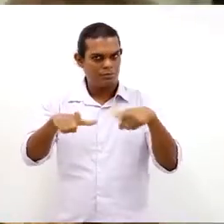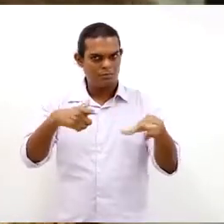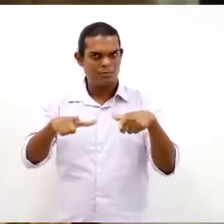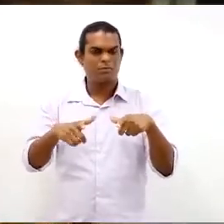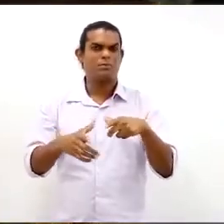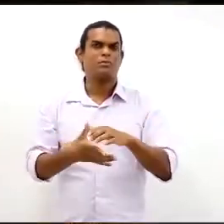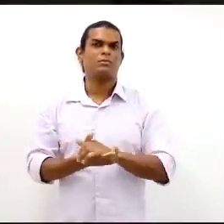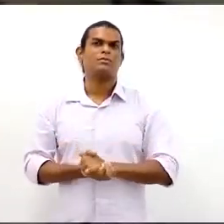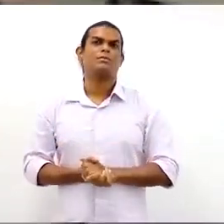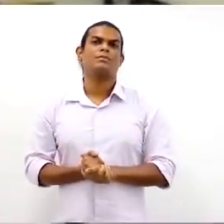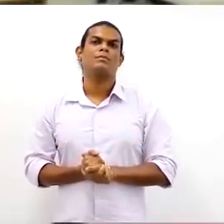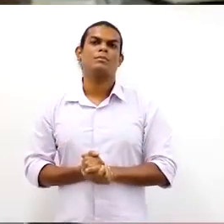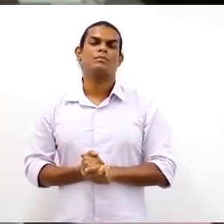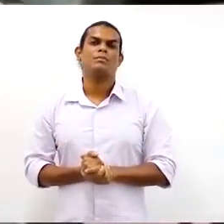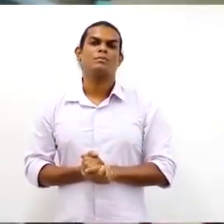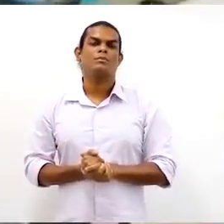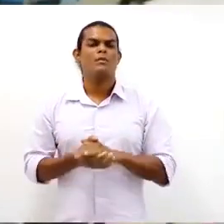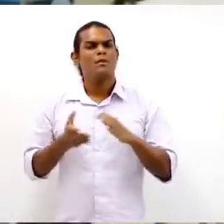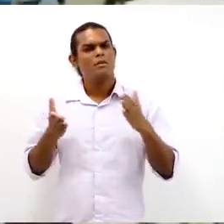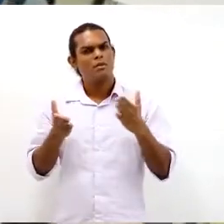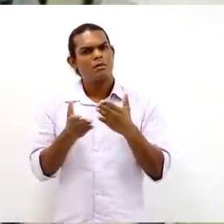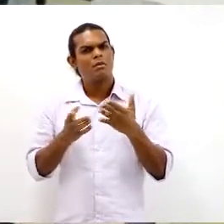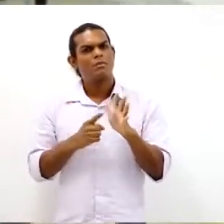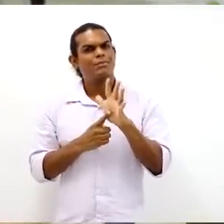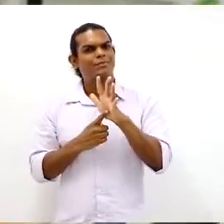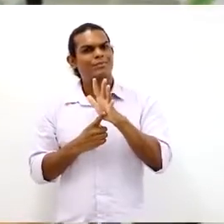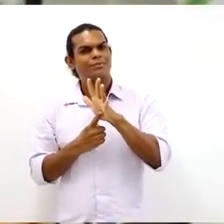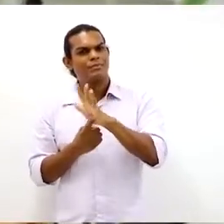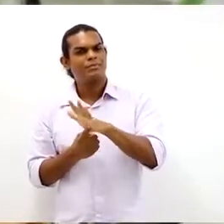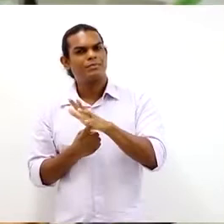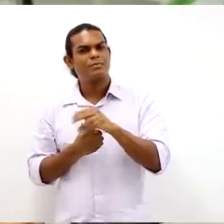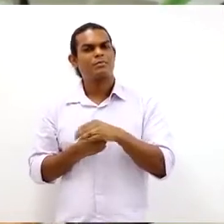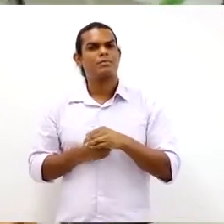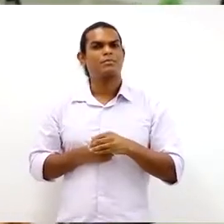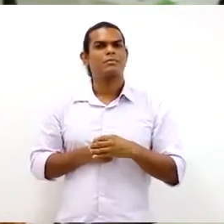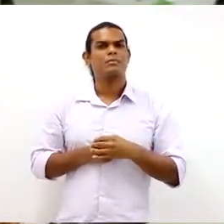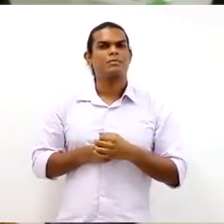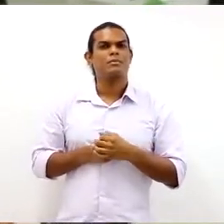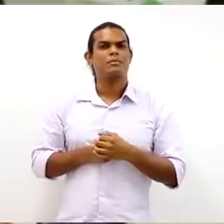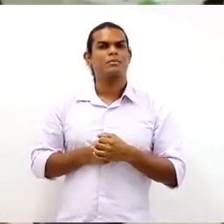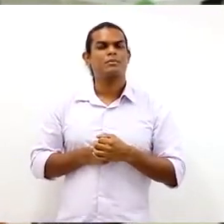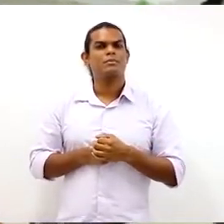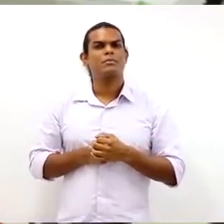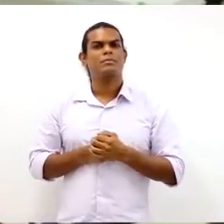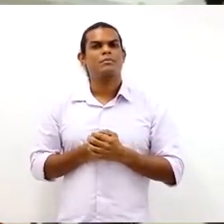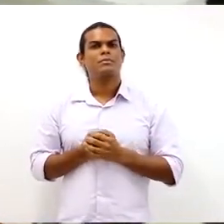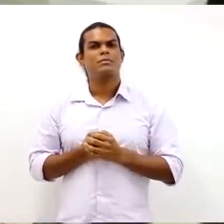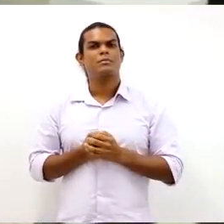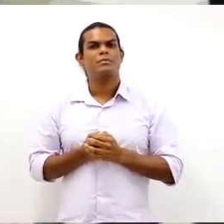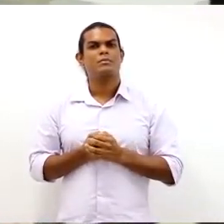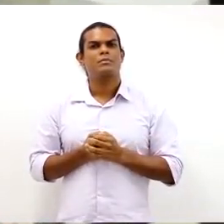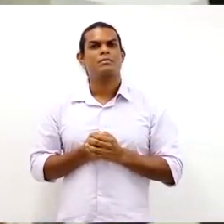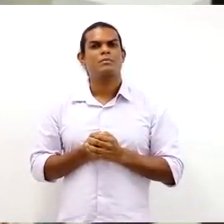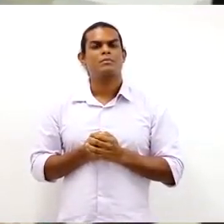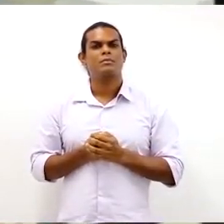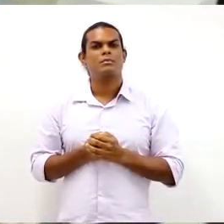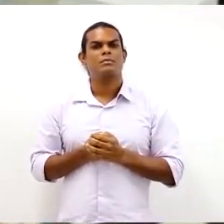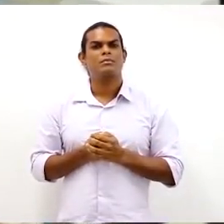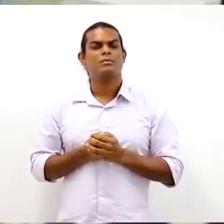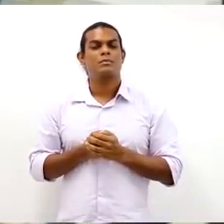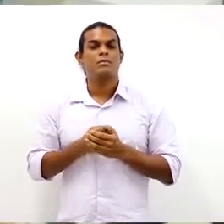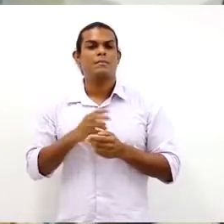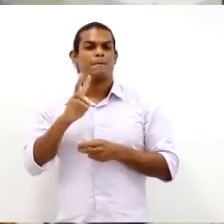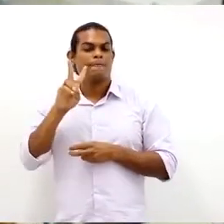na organização do trabalho. Vamos agora mostrar um outro item de norma que está aqui nessa estação de trabalho. Nós temos aqui uma